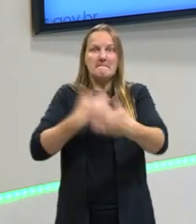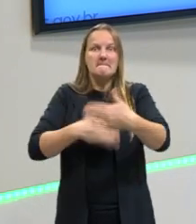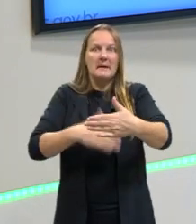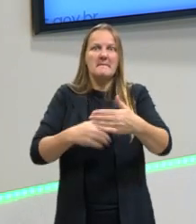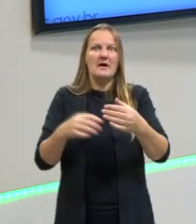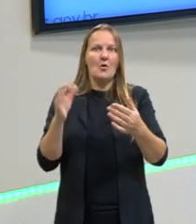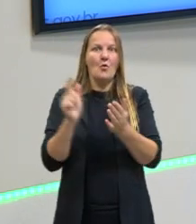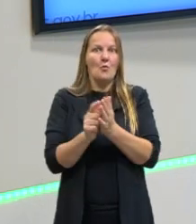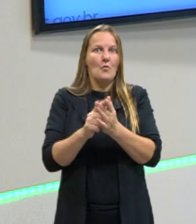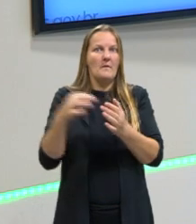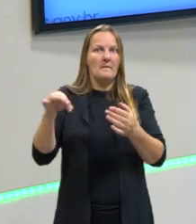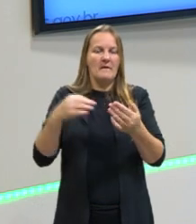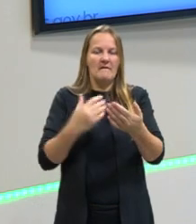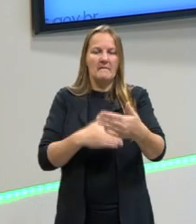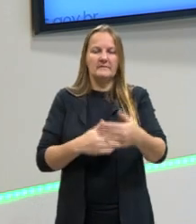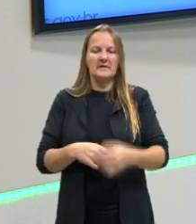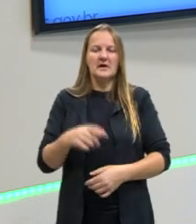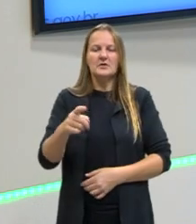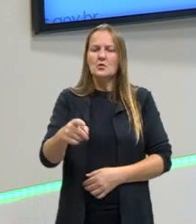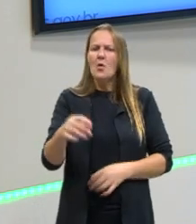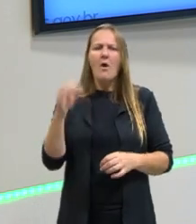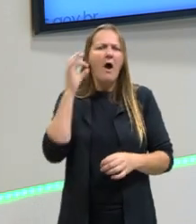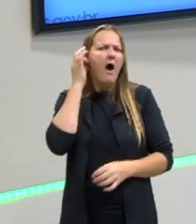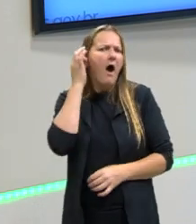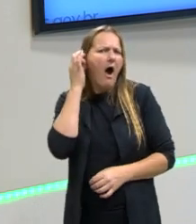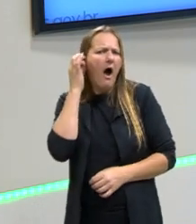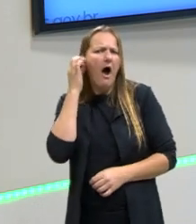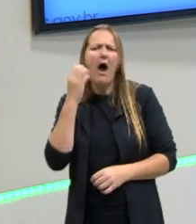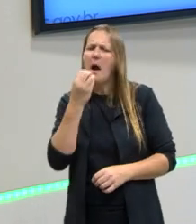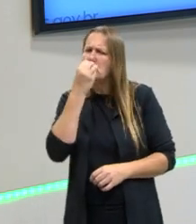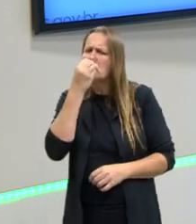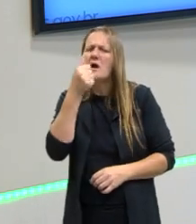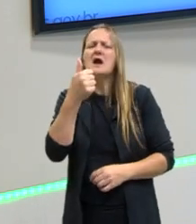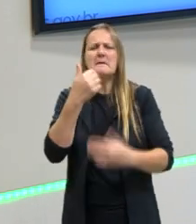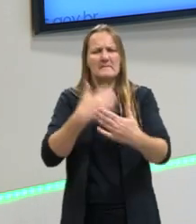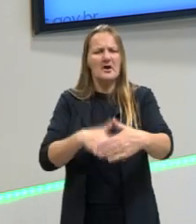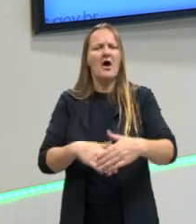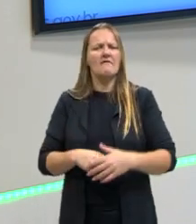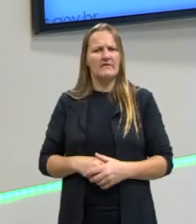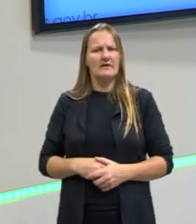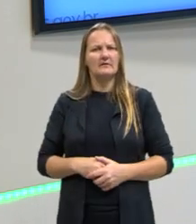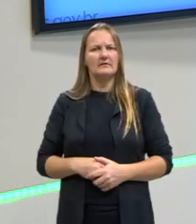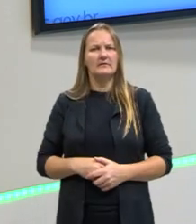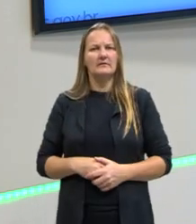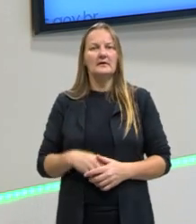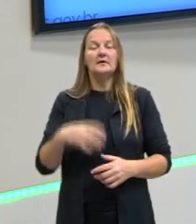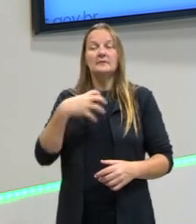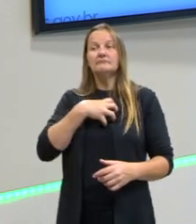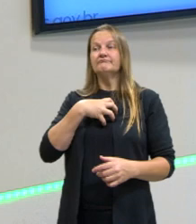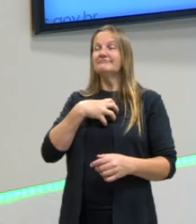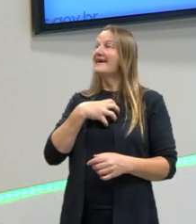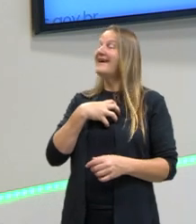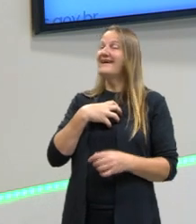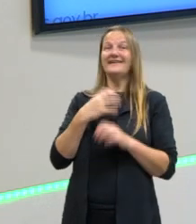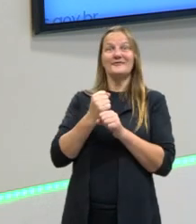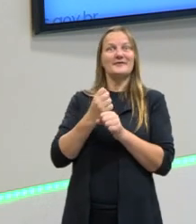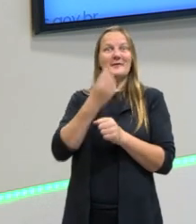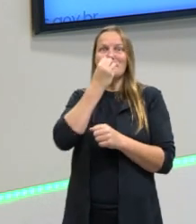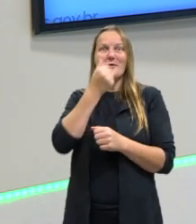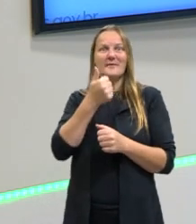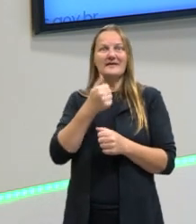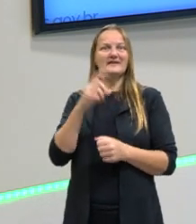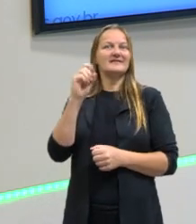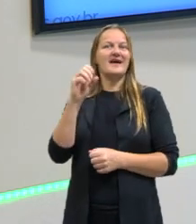e a primeira frase dela é você foi tão bem na prova. O vocês imaginam que vocês vão receber? Um